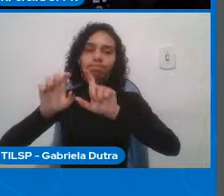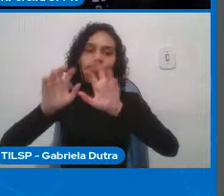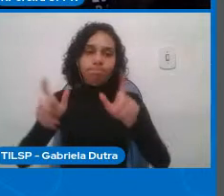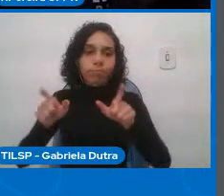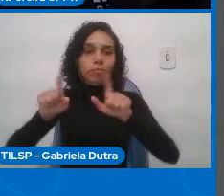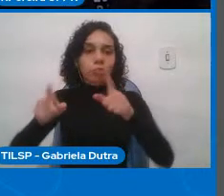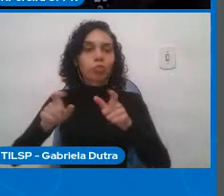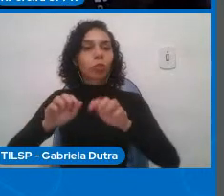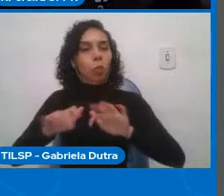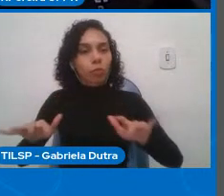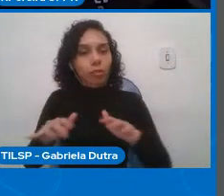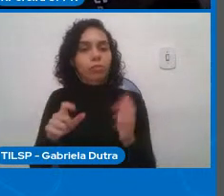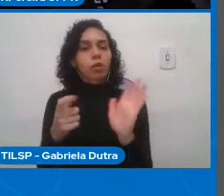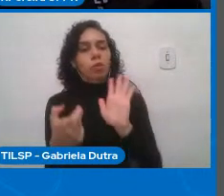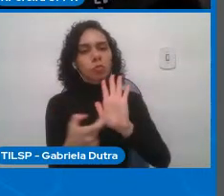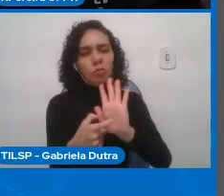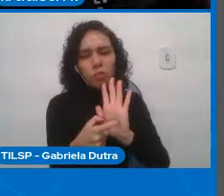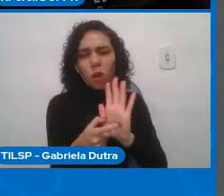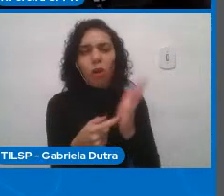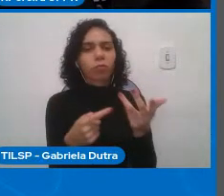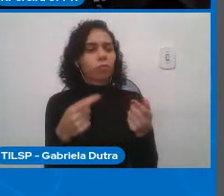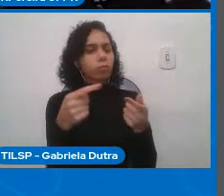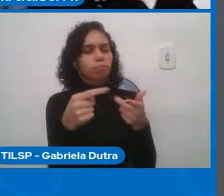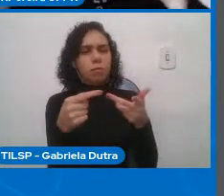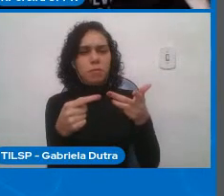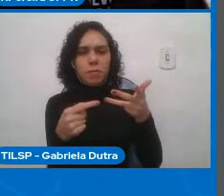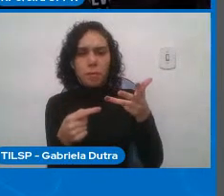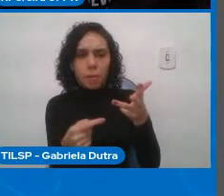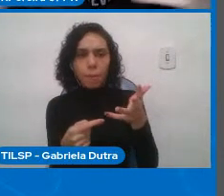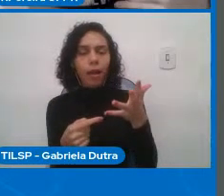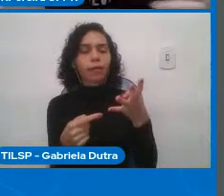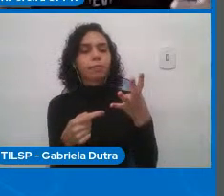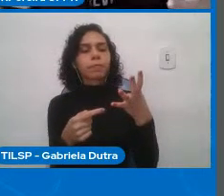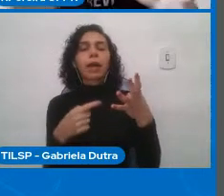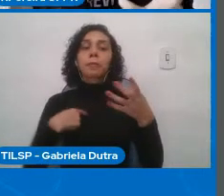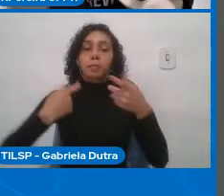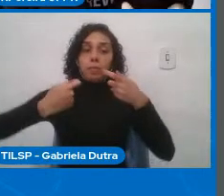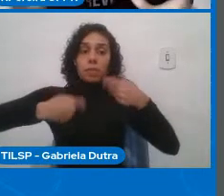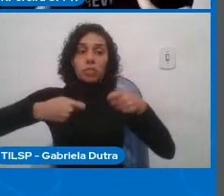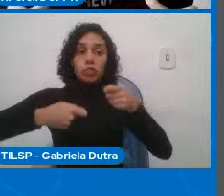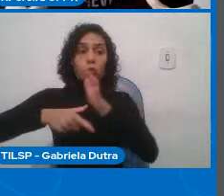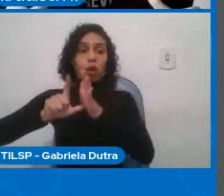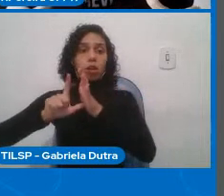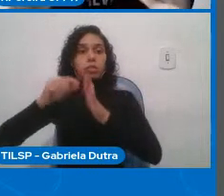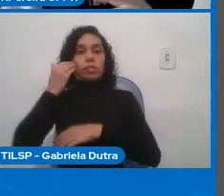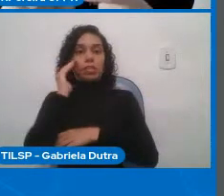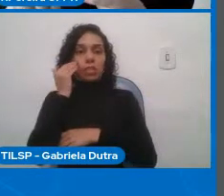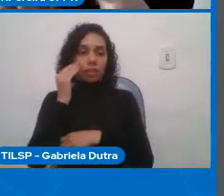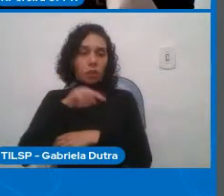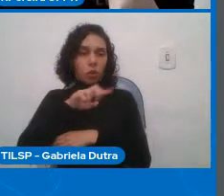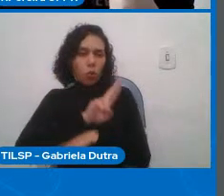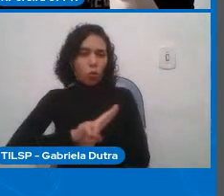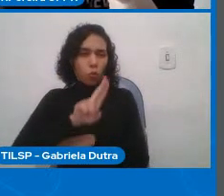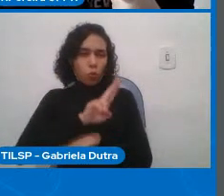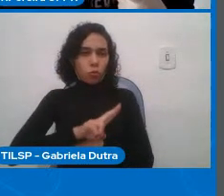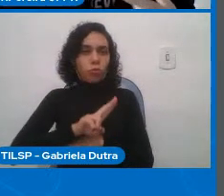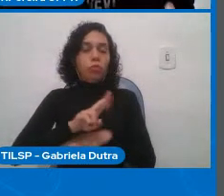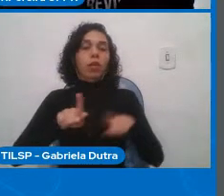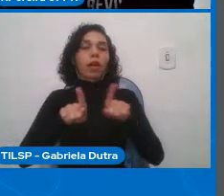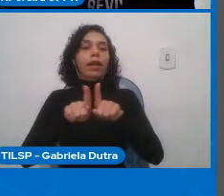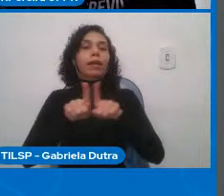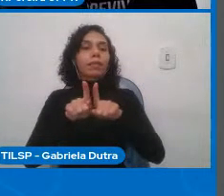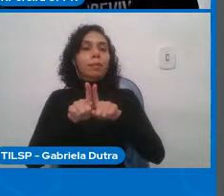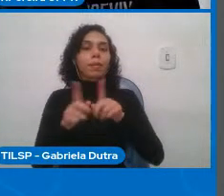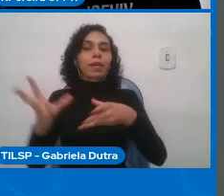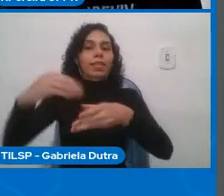para aí eu entender a finalidade de uso dele e o contexto social em que ele vai ser usado onde está a cultura os